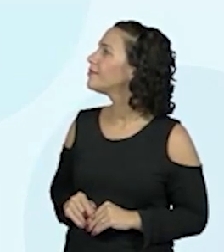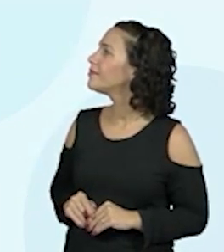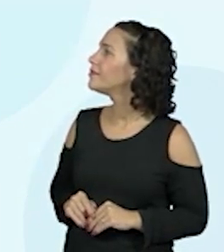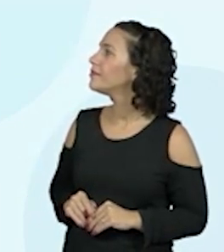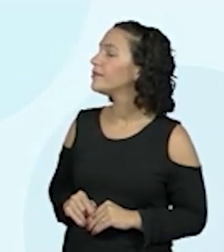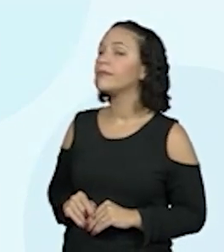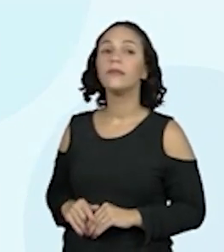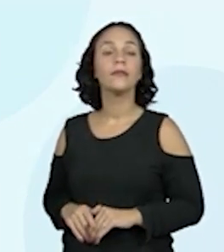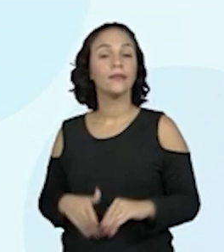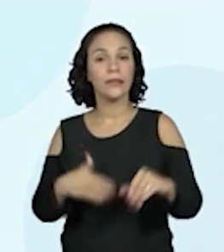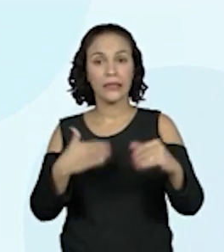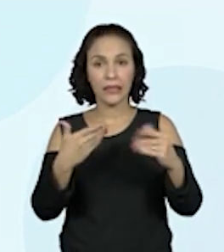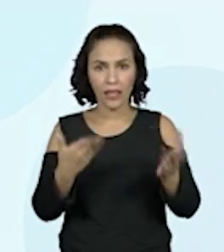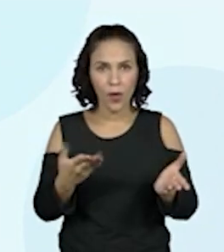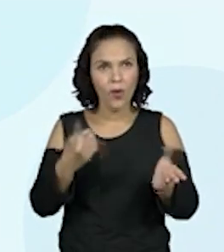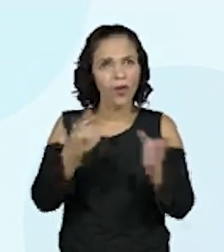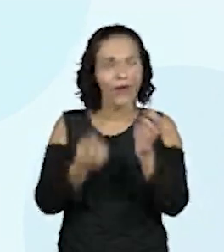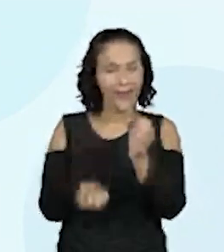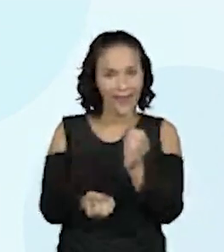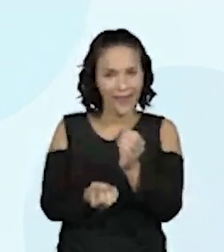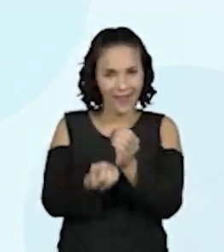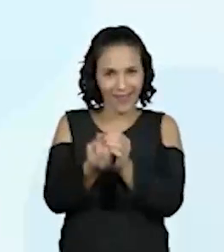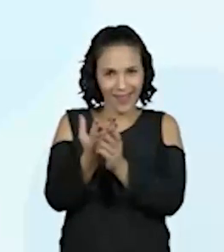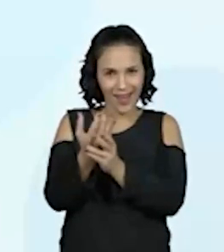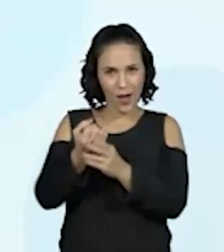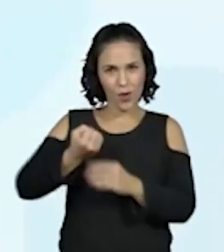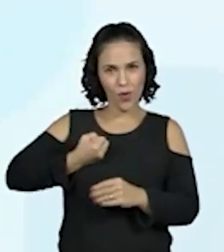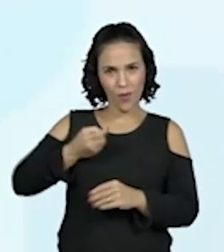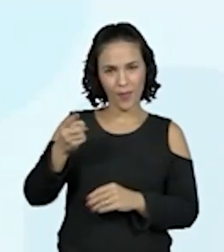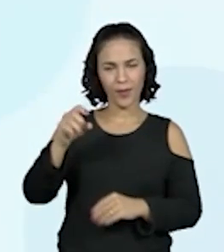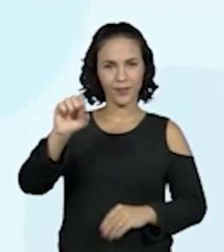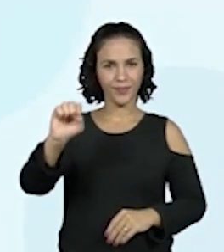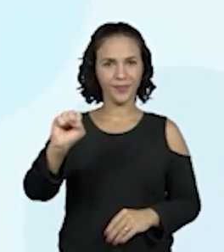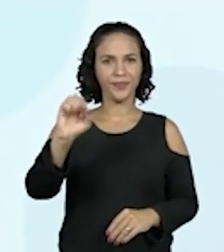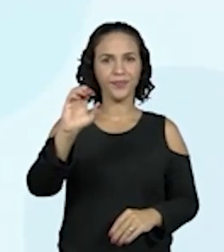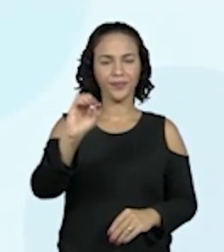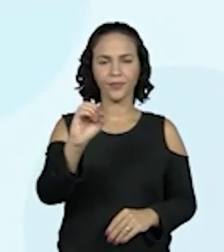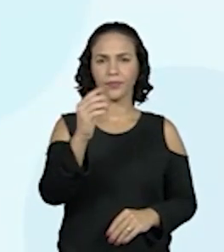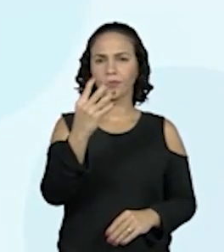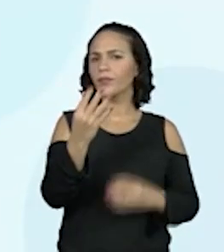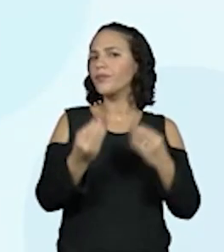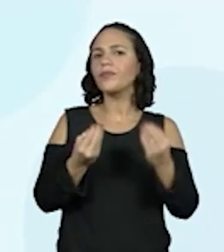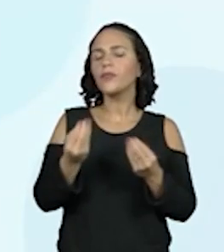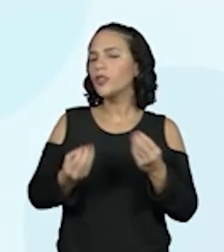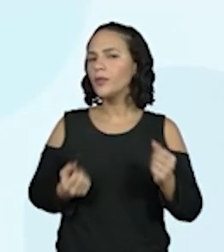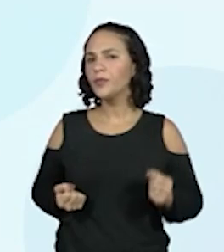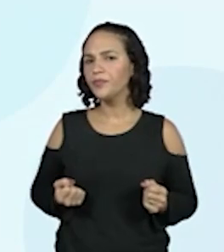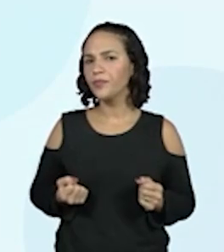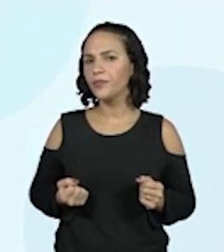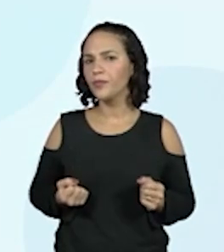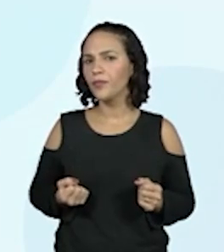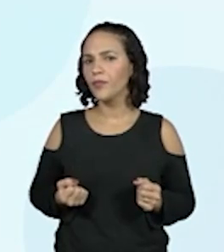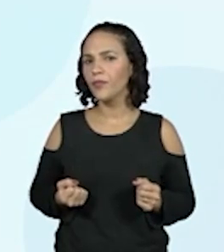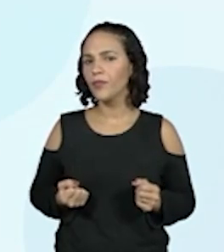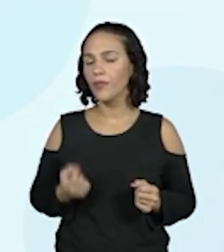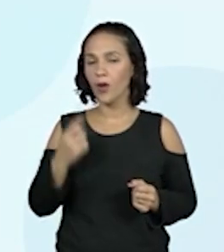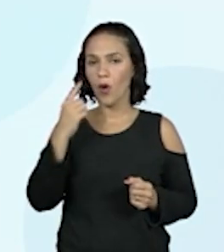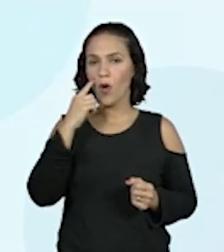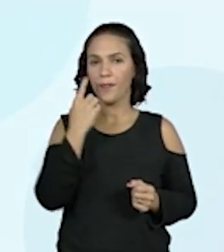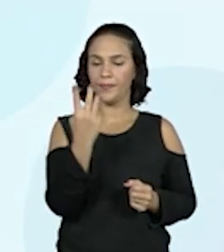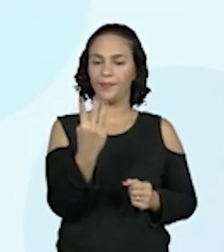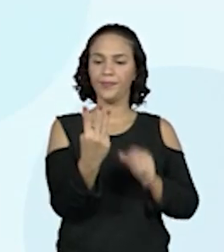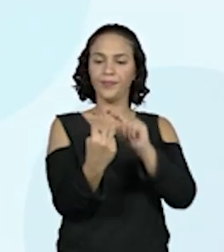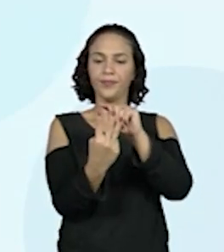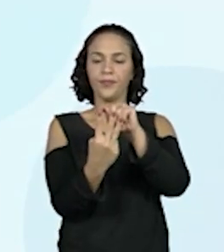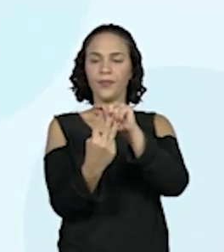formar o oitocentos e quatro, a Profran já mostrou ali. A gente precisa de quem mesmo? Do